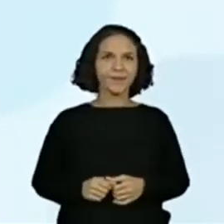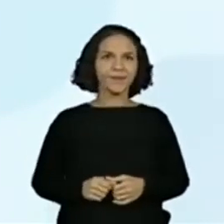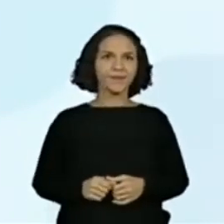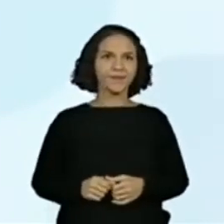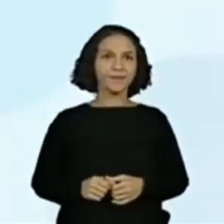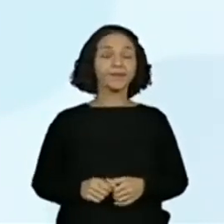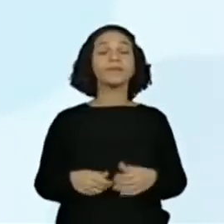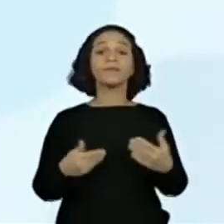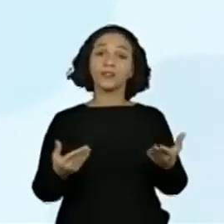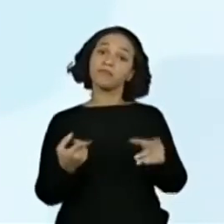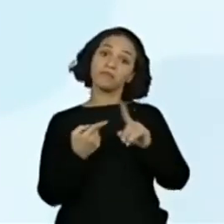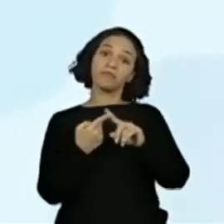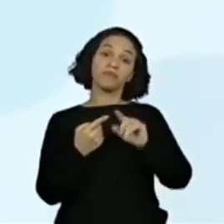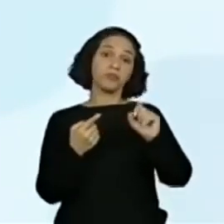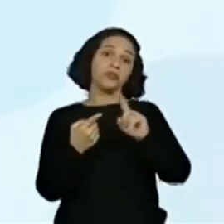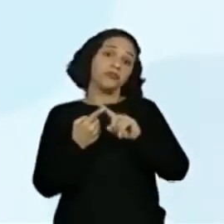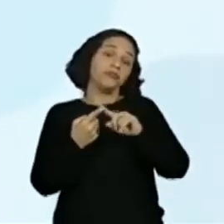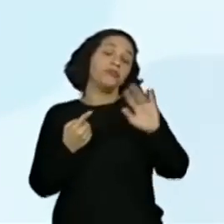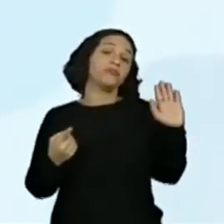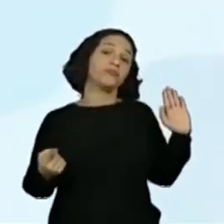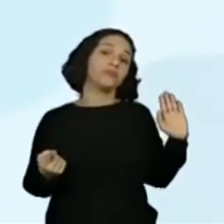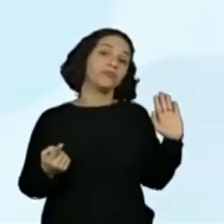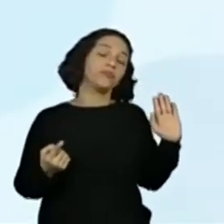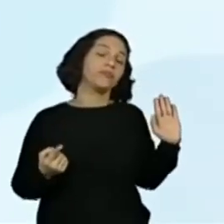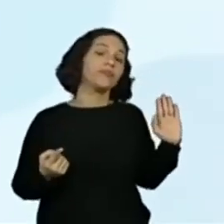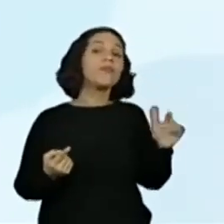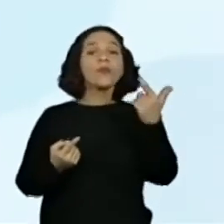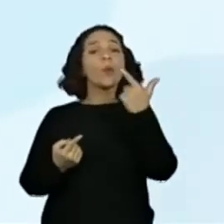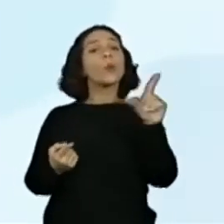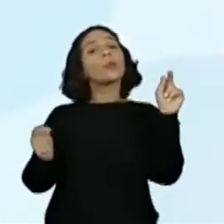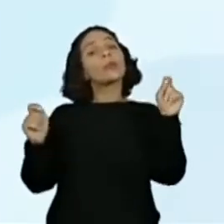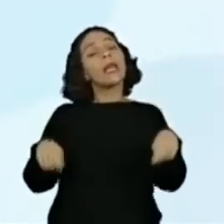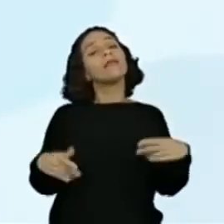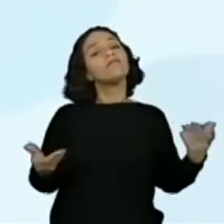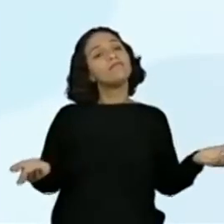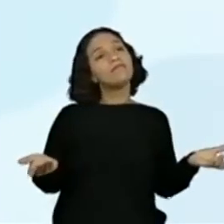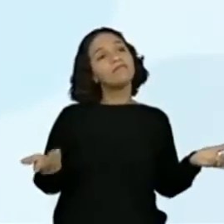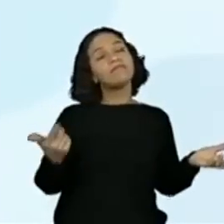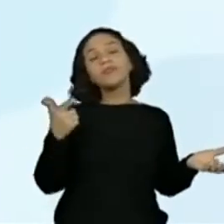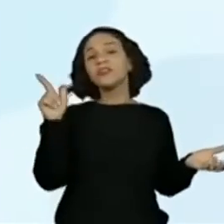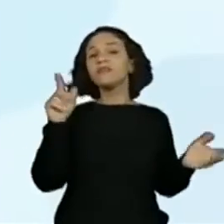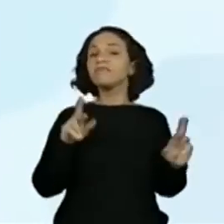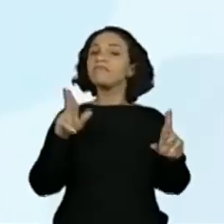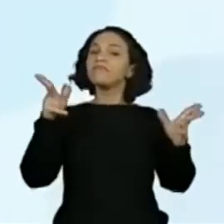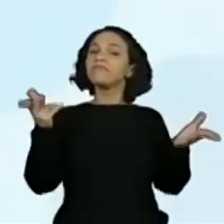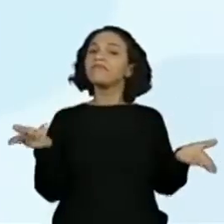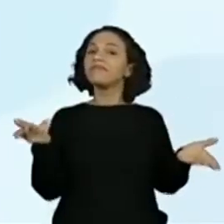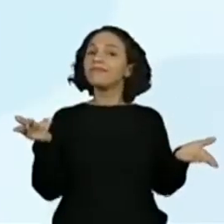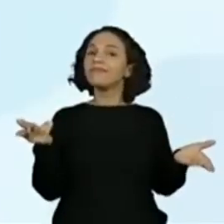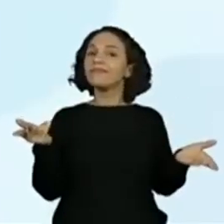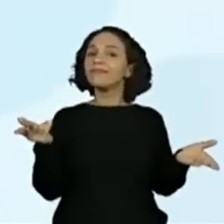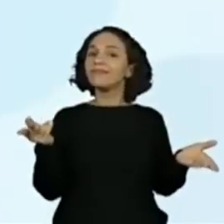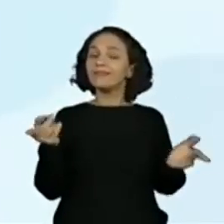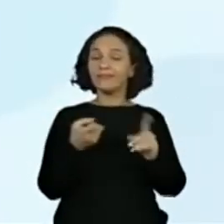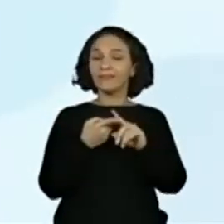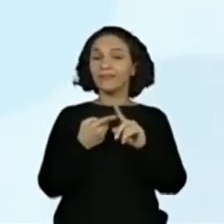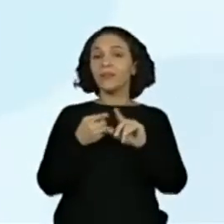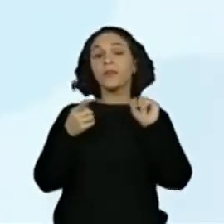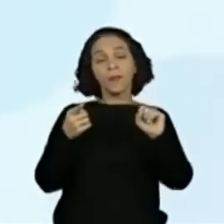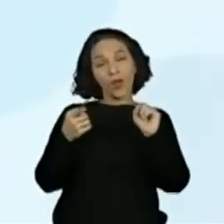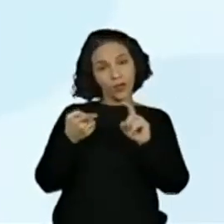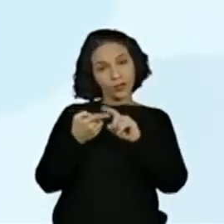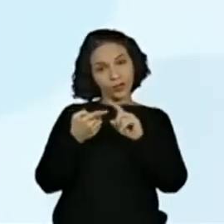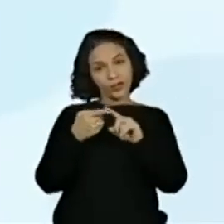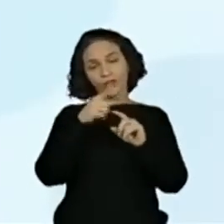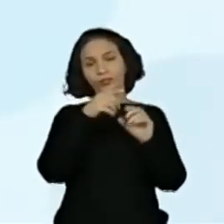Então, esse é um possível final. Um possível final. Qual o outro final que a gente poderia dar para ele? Então, ó, um final para o nosso conto poderia ser o